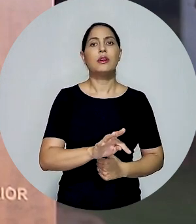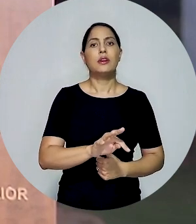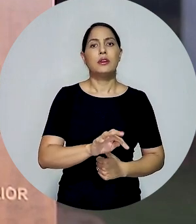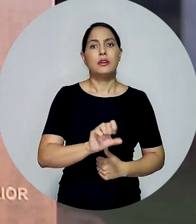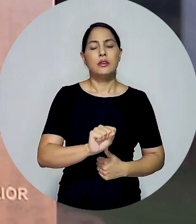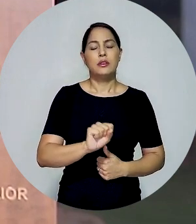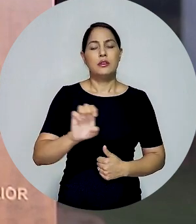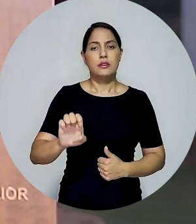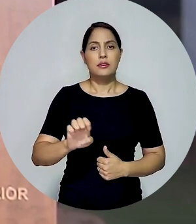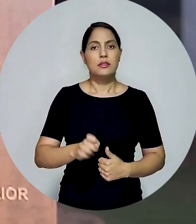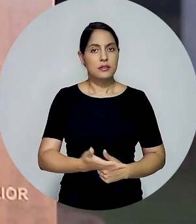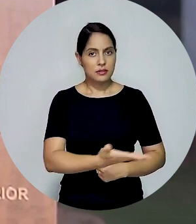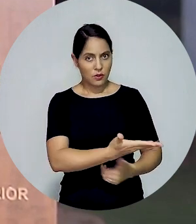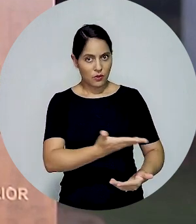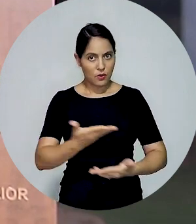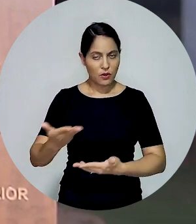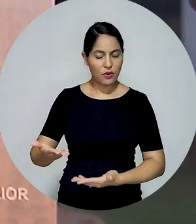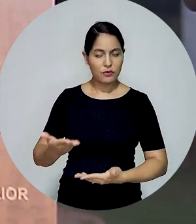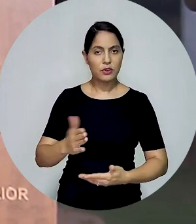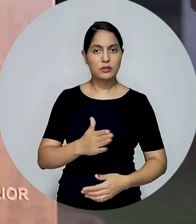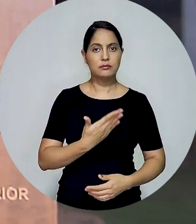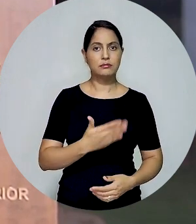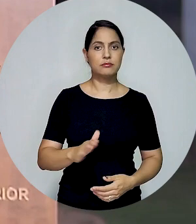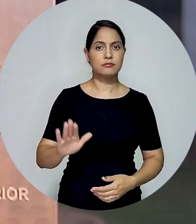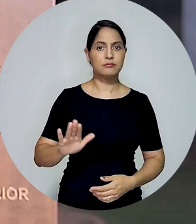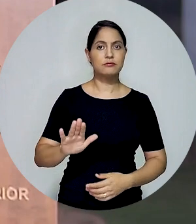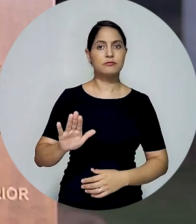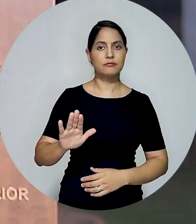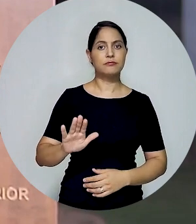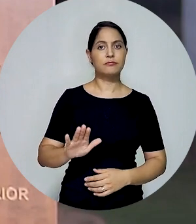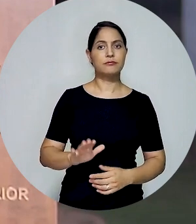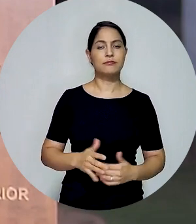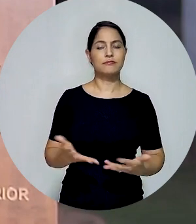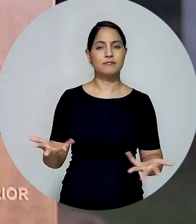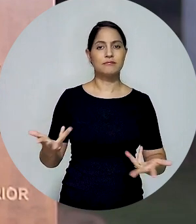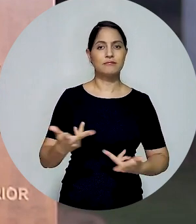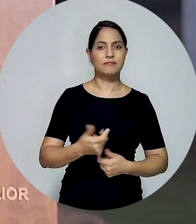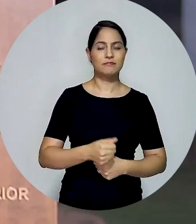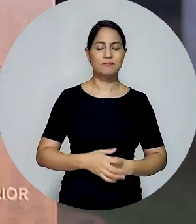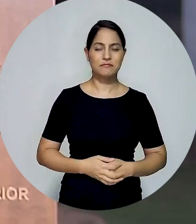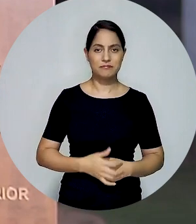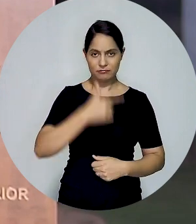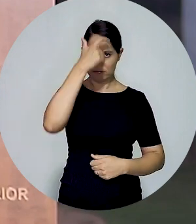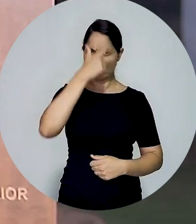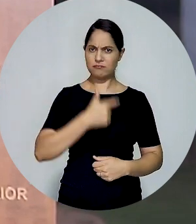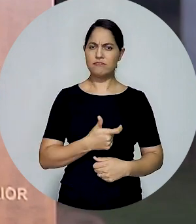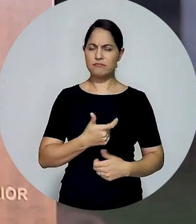do Tribunal Superior Eleitoral. Convido sua excelência a prestar o compromisso regimental.